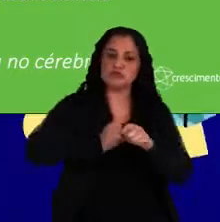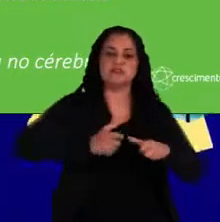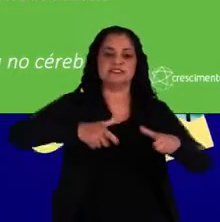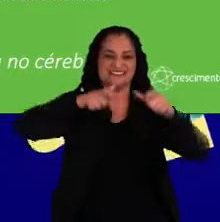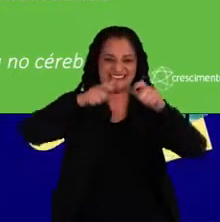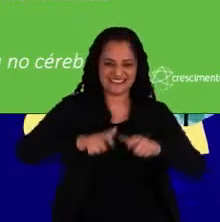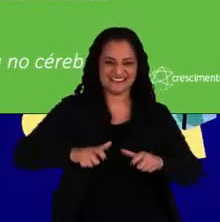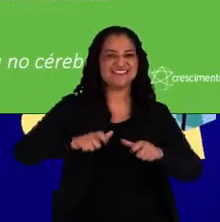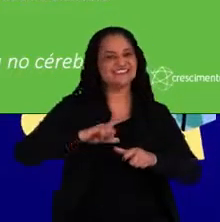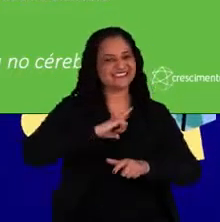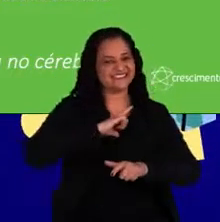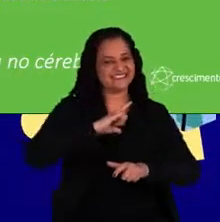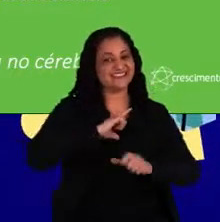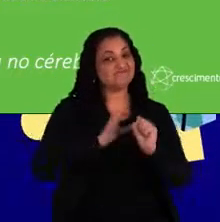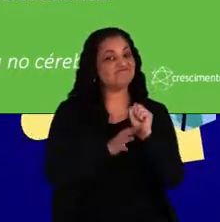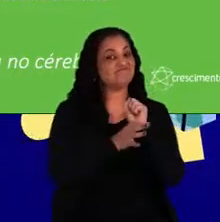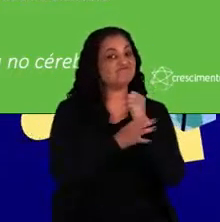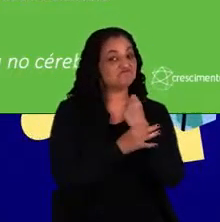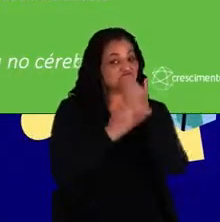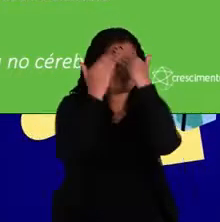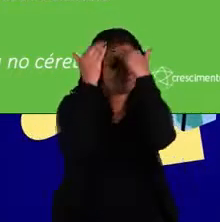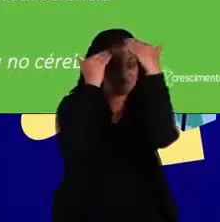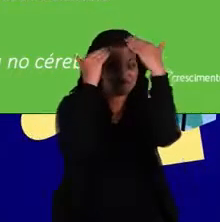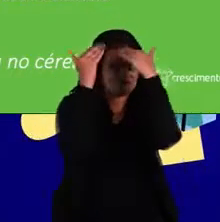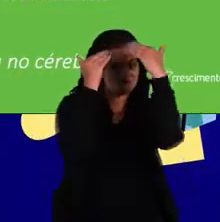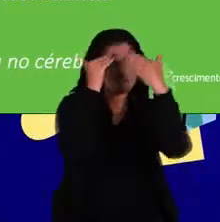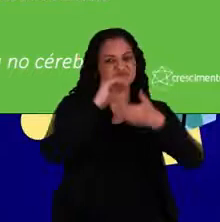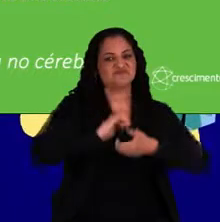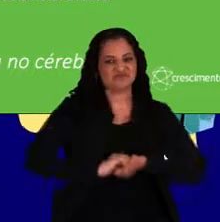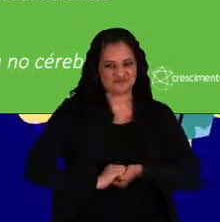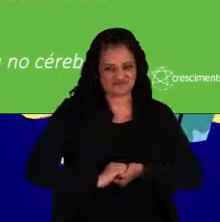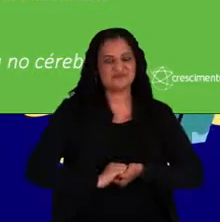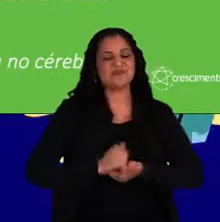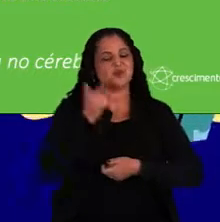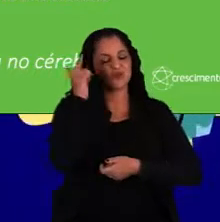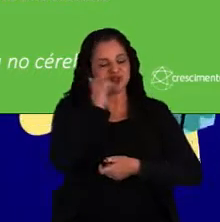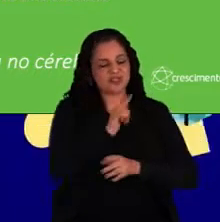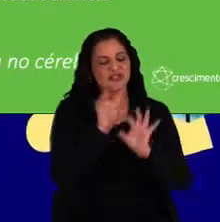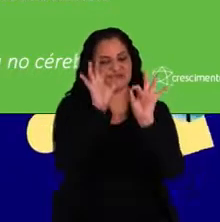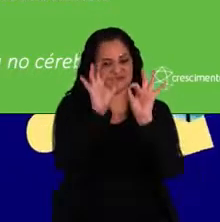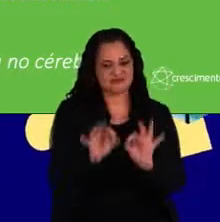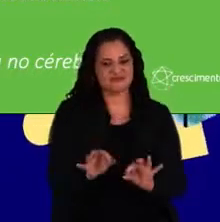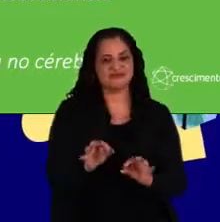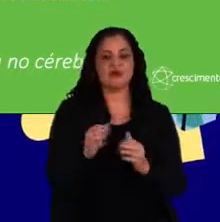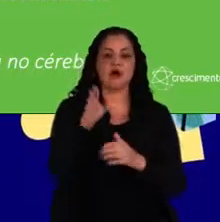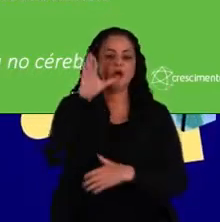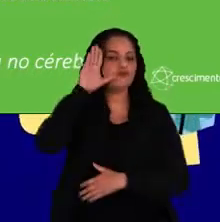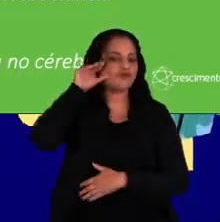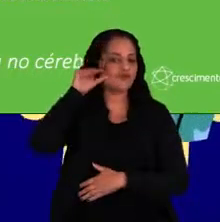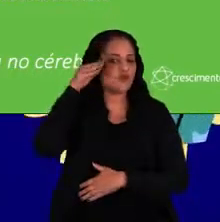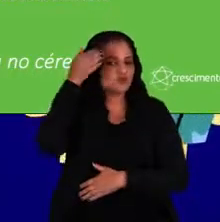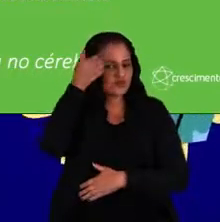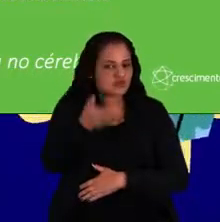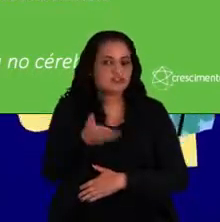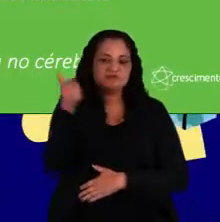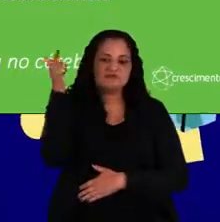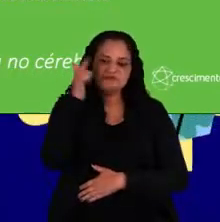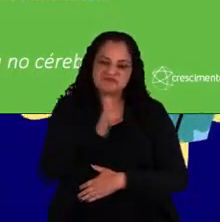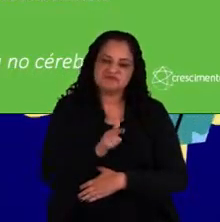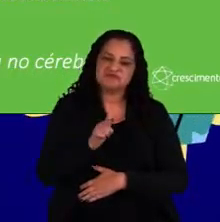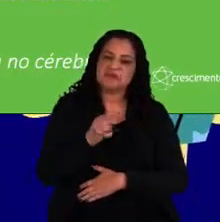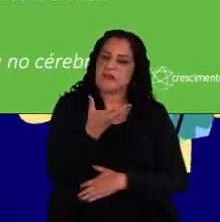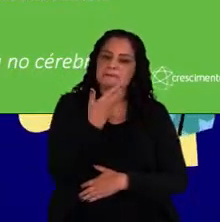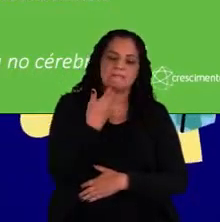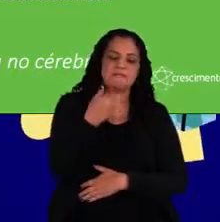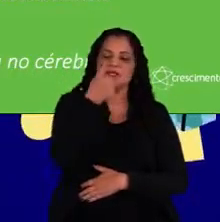um ambiente que seja seguro psicologicamente para que aí o seu liderado também consiga ter